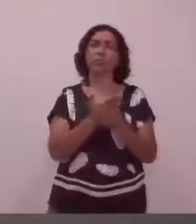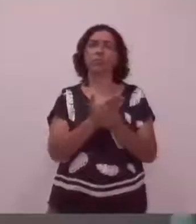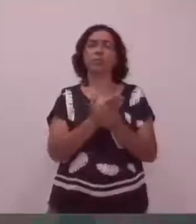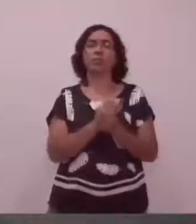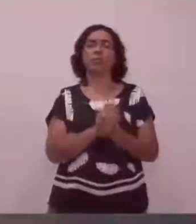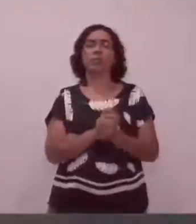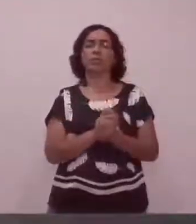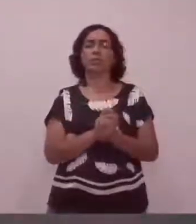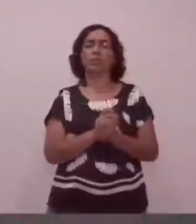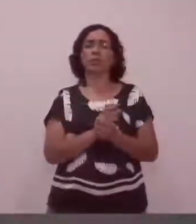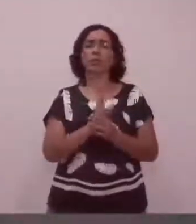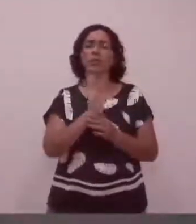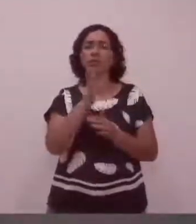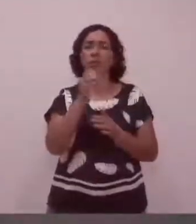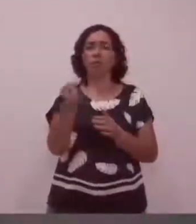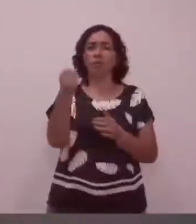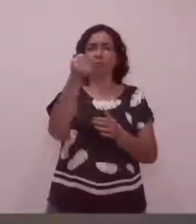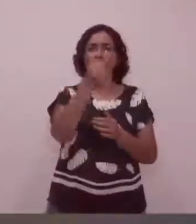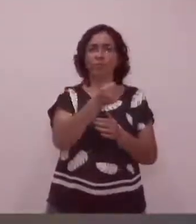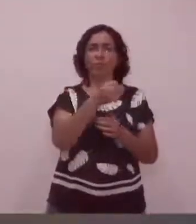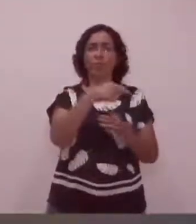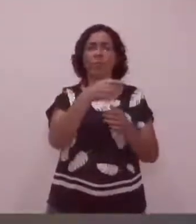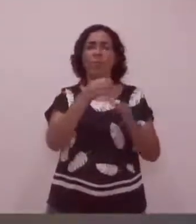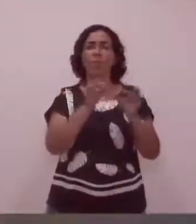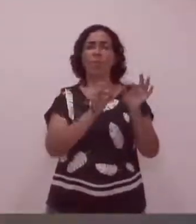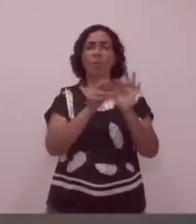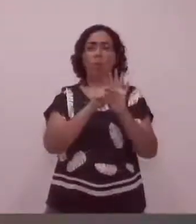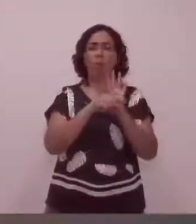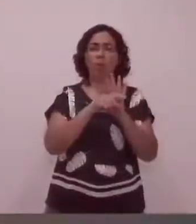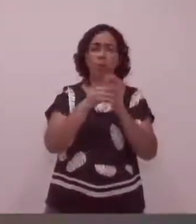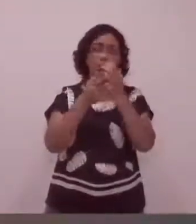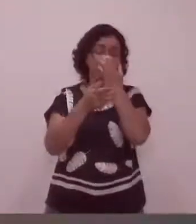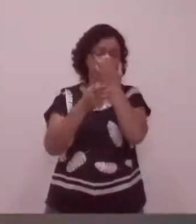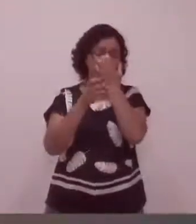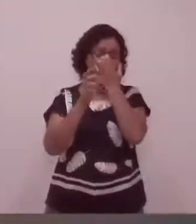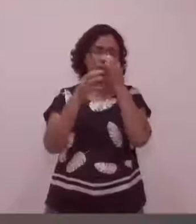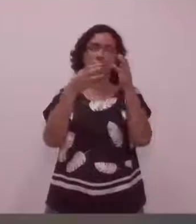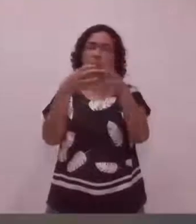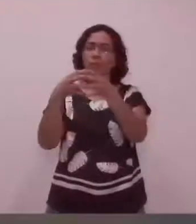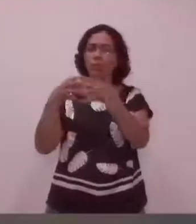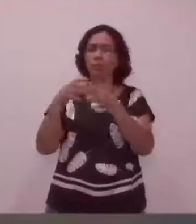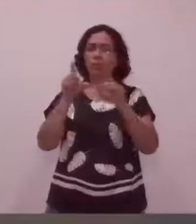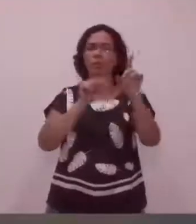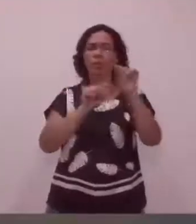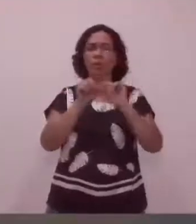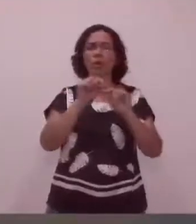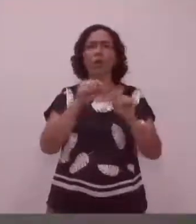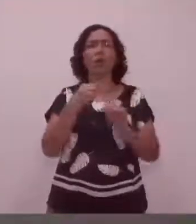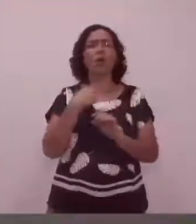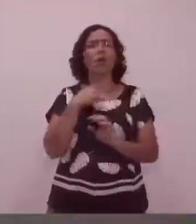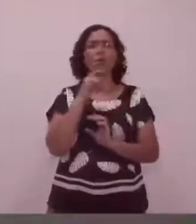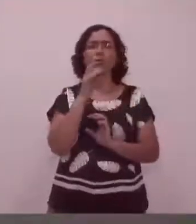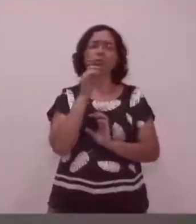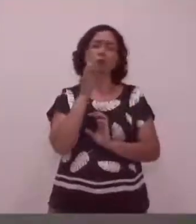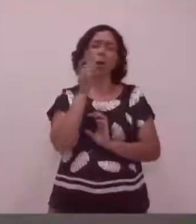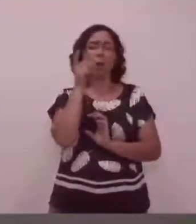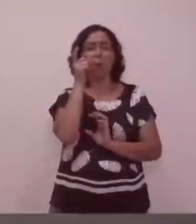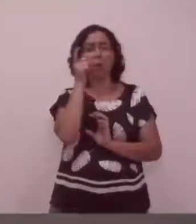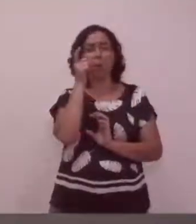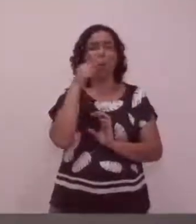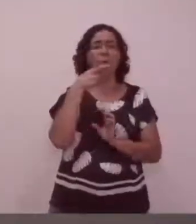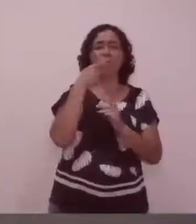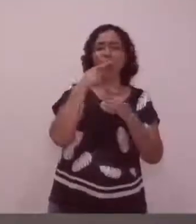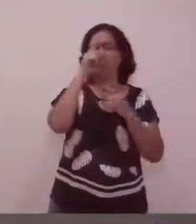inseridos no processo ou votados por região. e lá eu sou um mero espectador, como todos